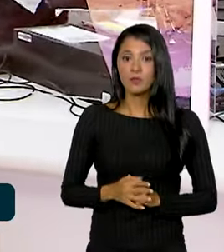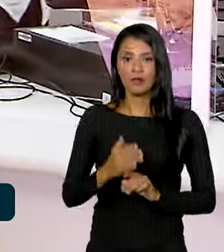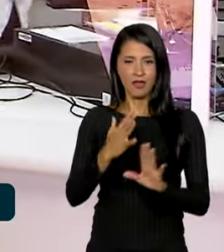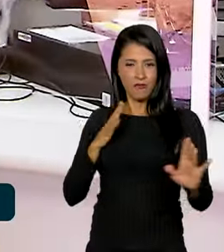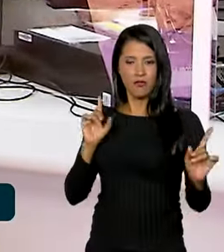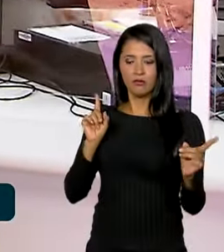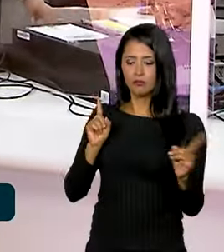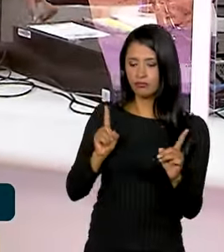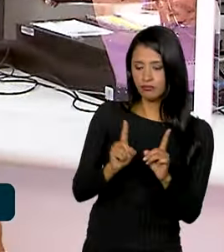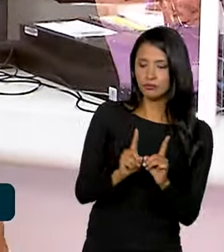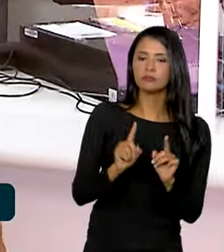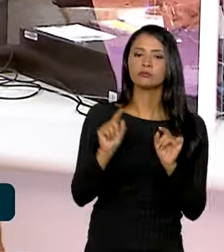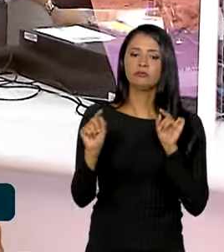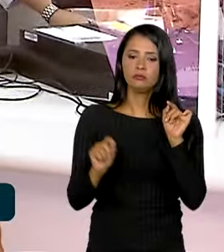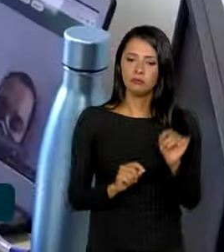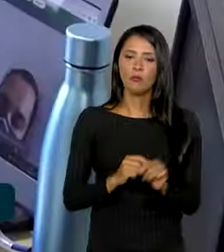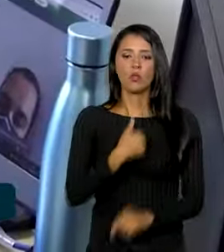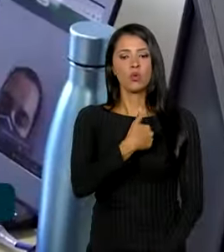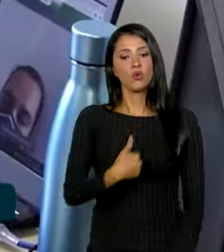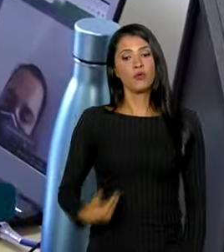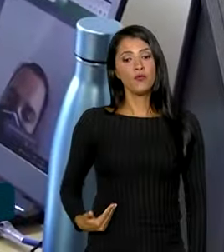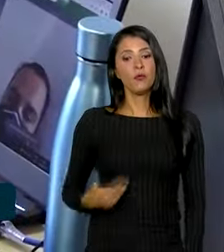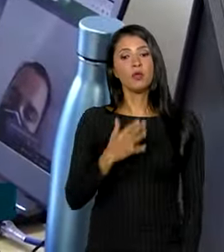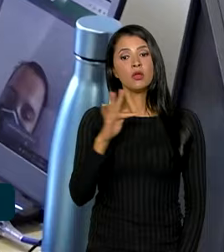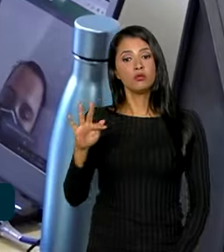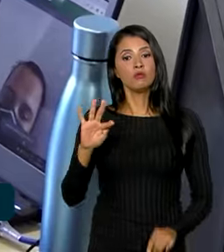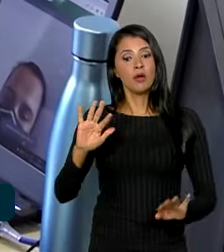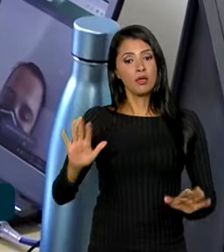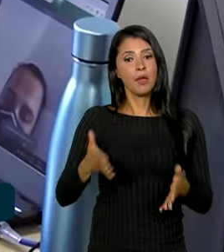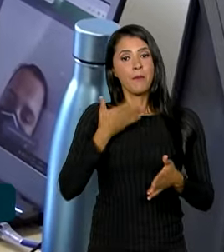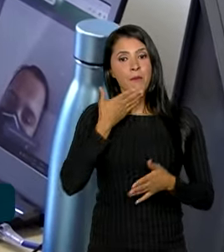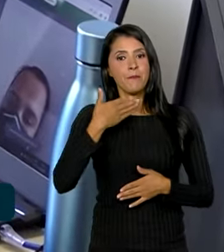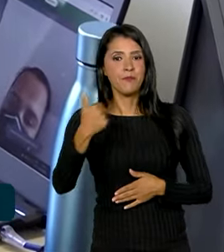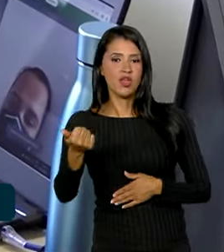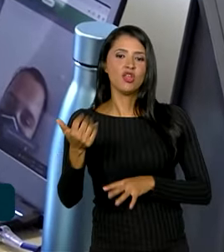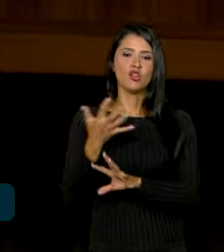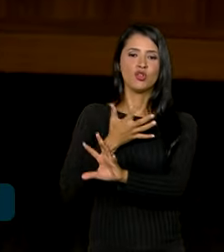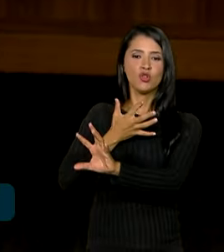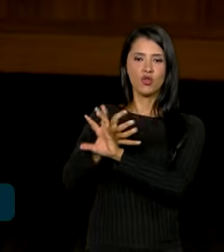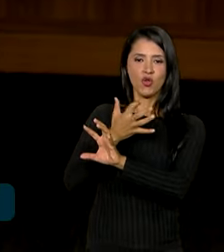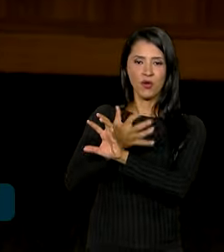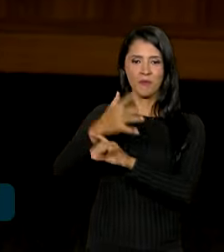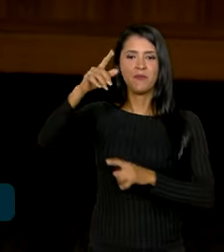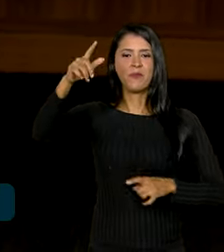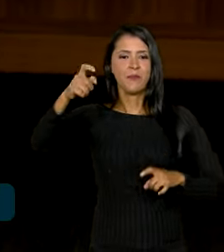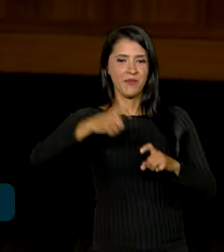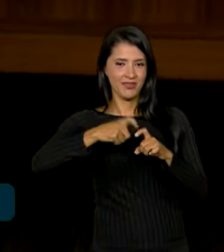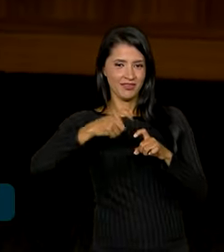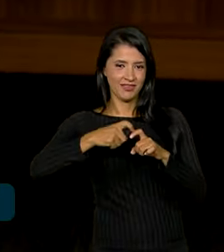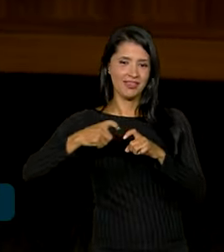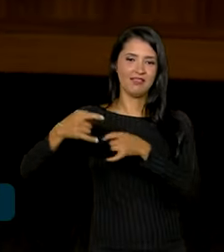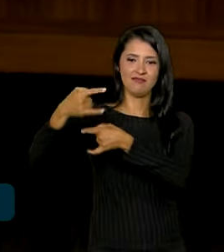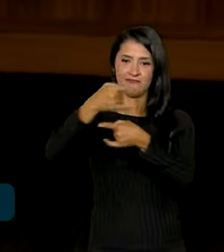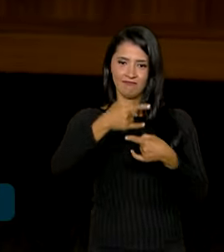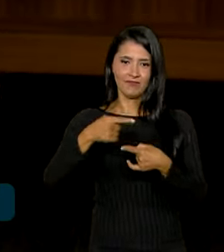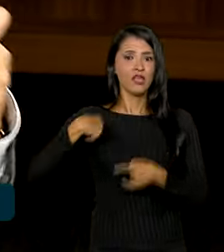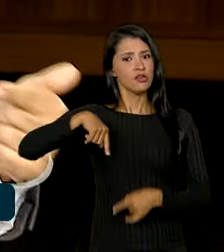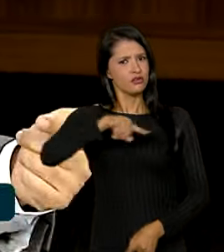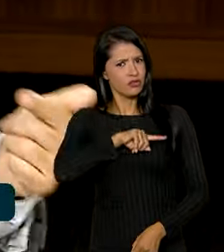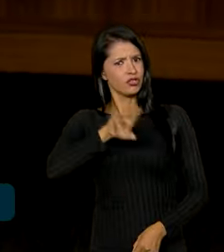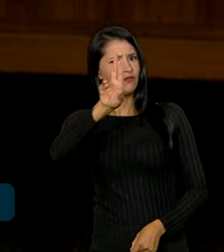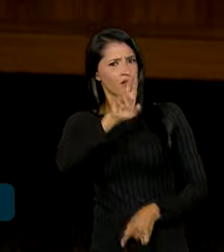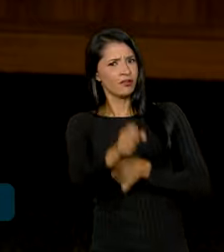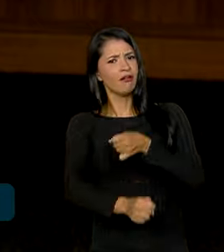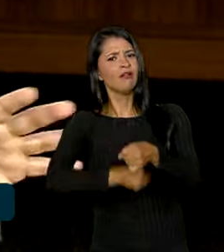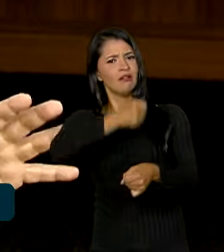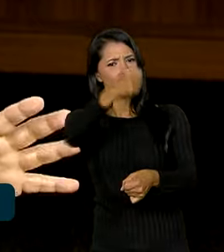filas do INSS, o governo federal vai implementar a telemedicina. Esse é o mecanismo que nós vamos usar a partir